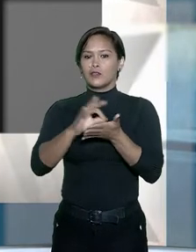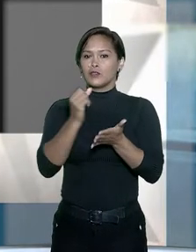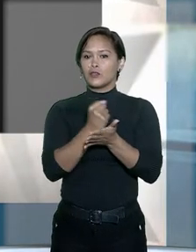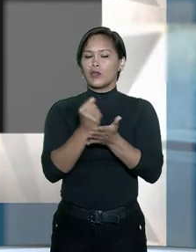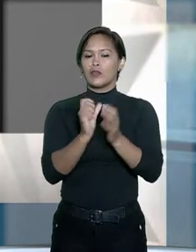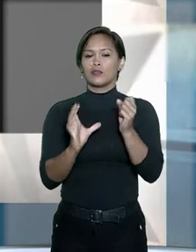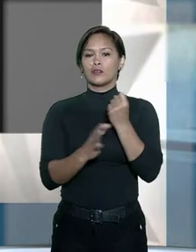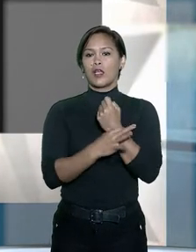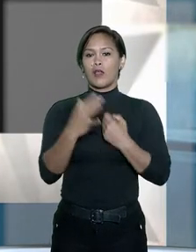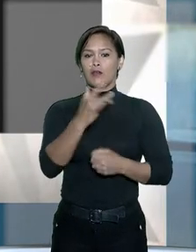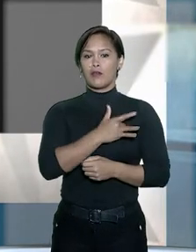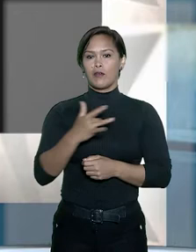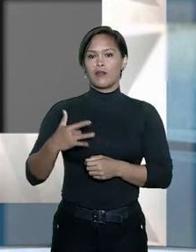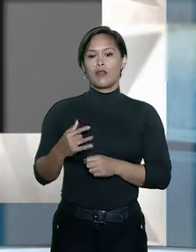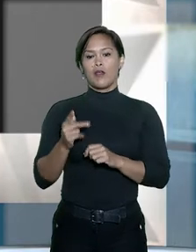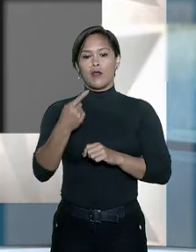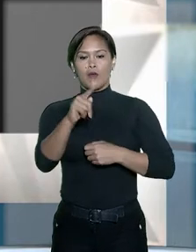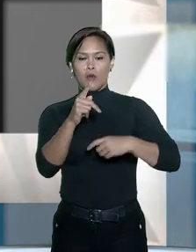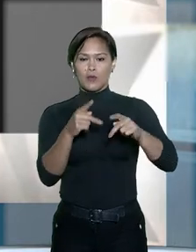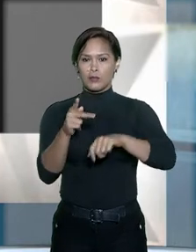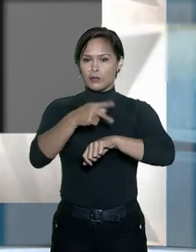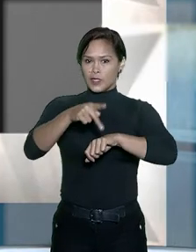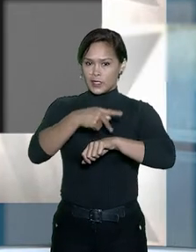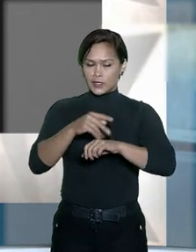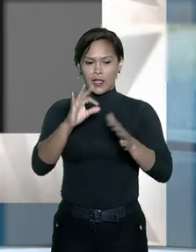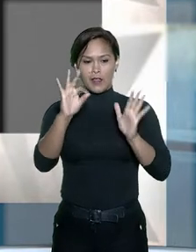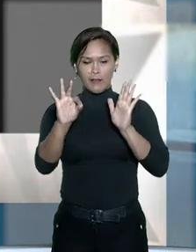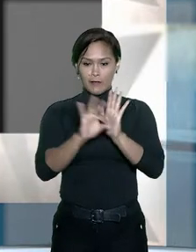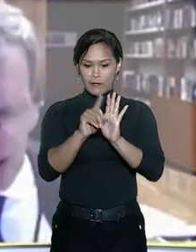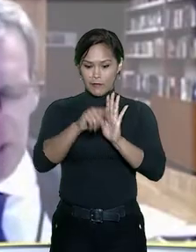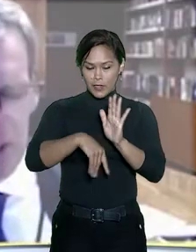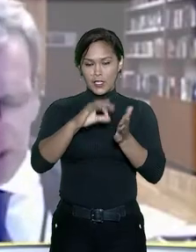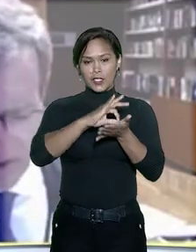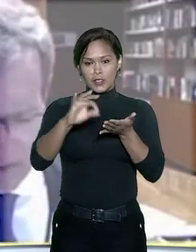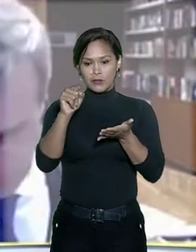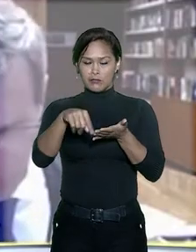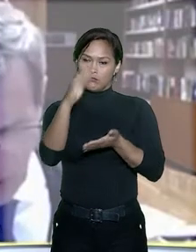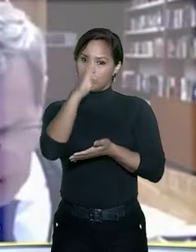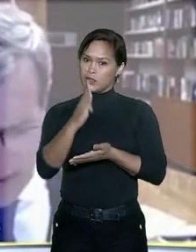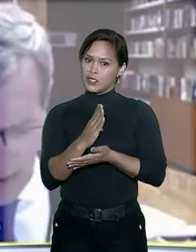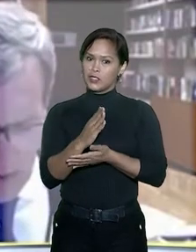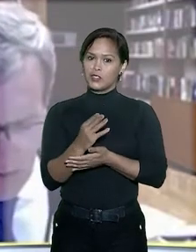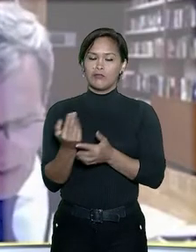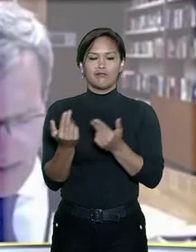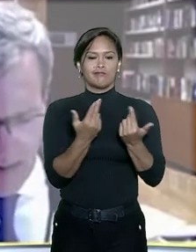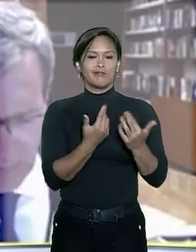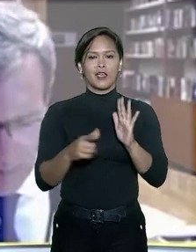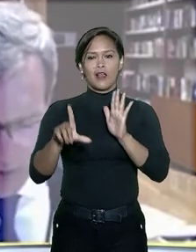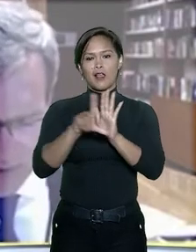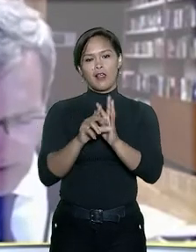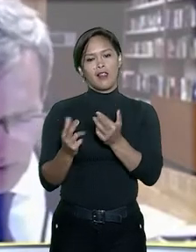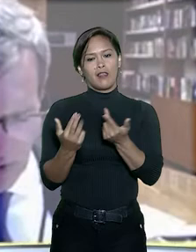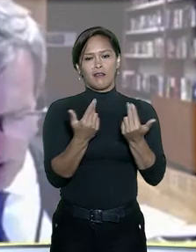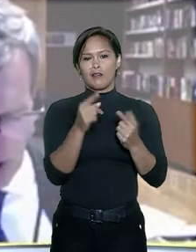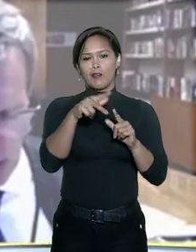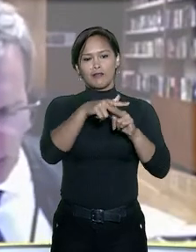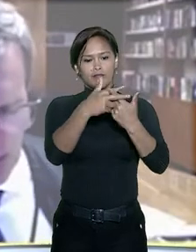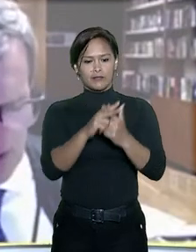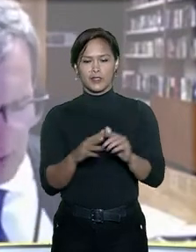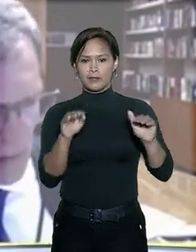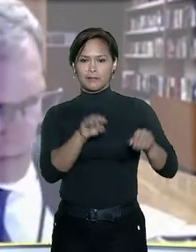seguro de saúde internacional, ainda que firmados no Brasil, não estão submetidos às normas de reajuste